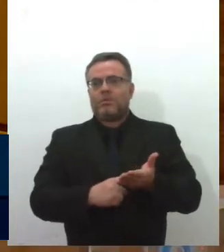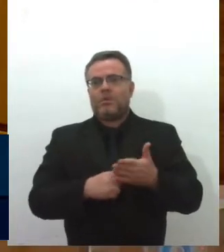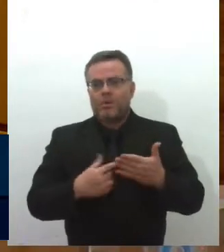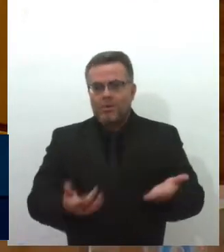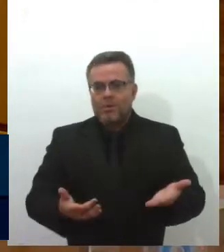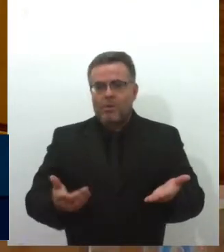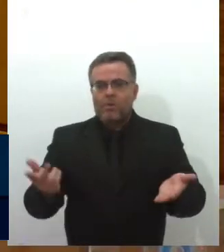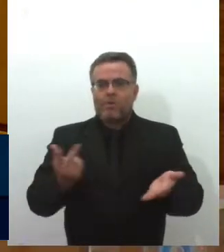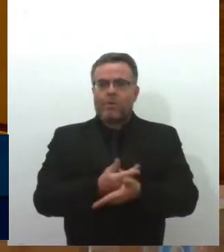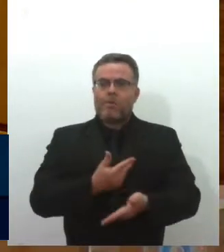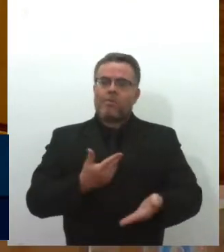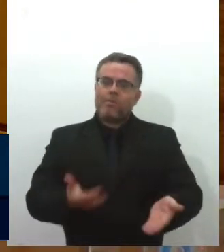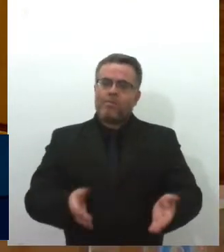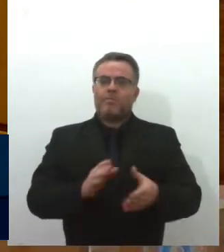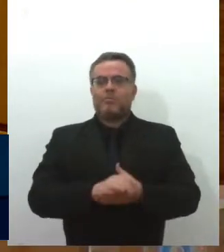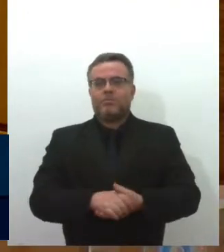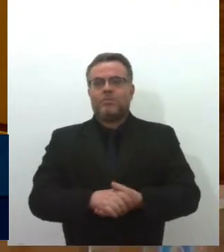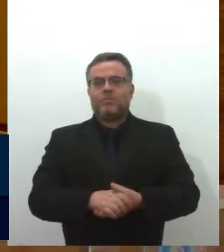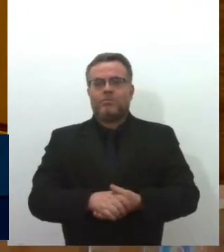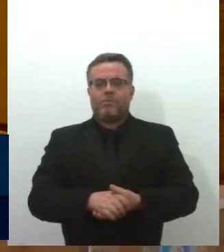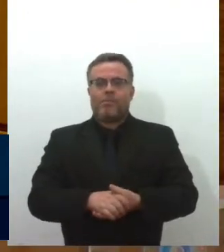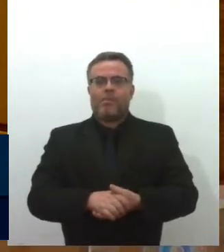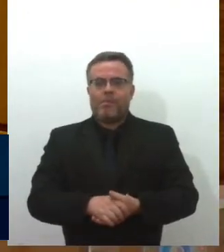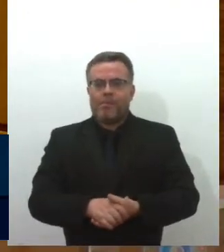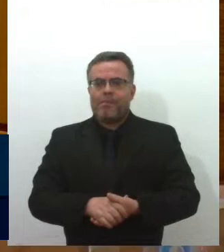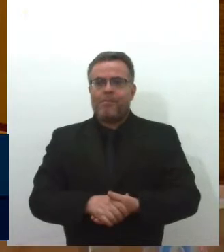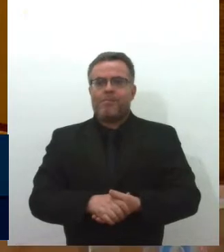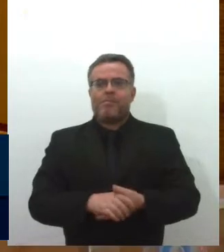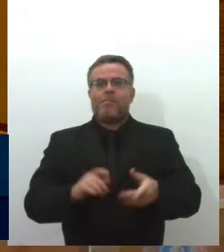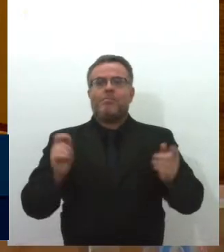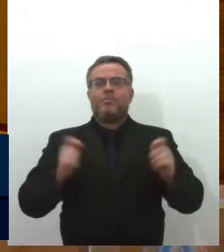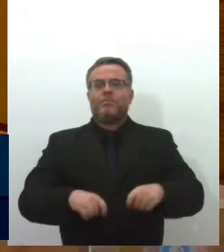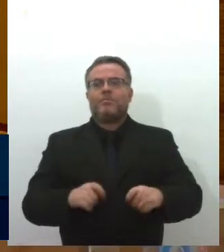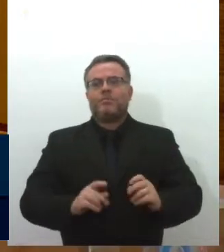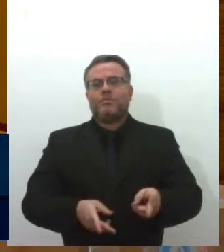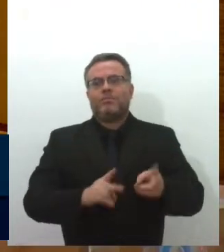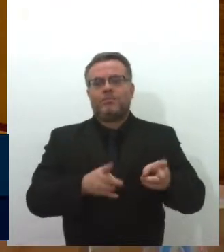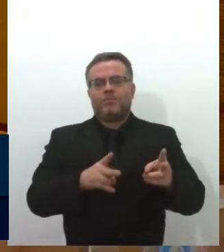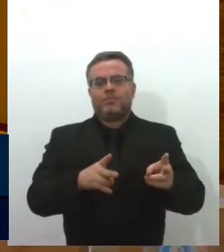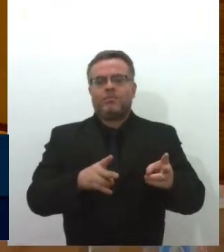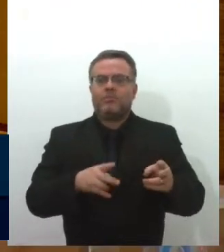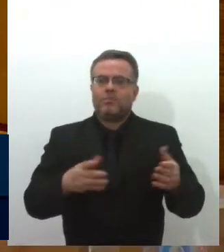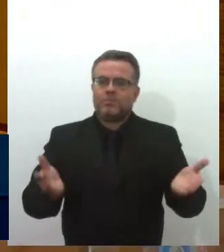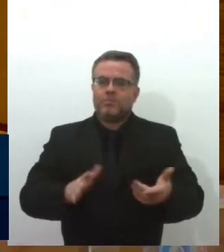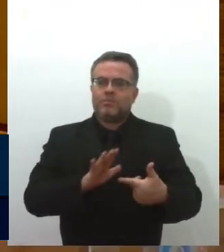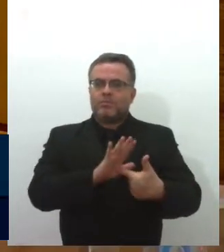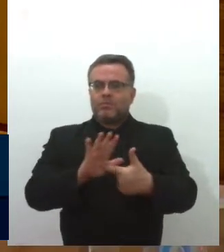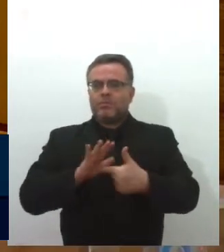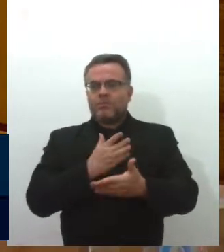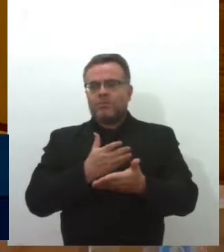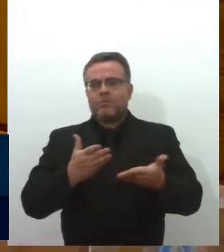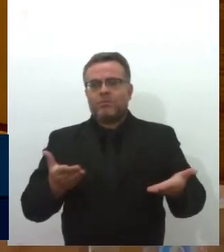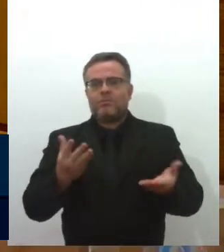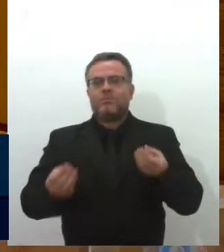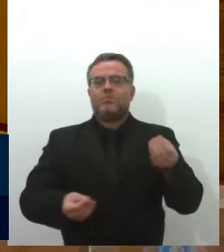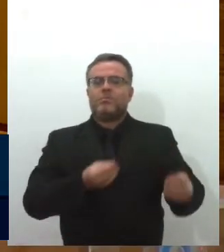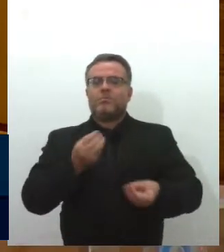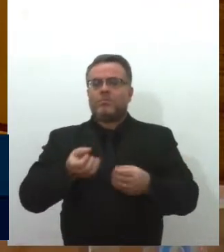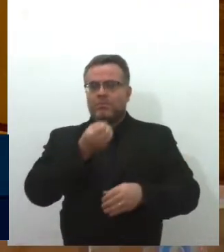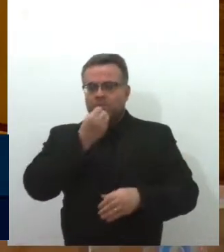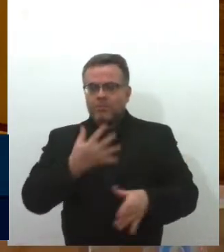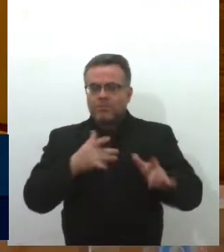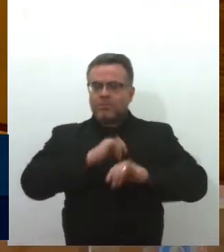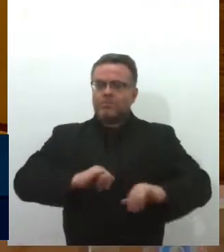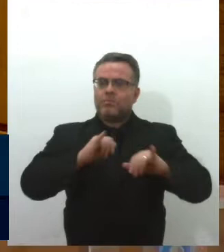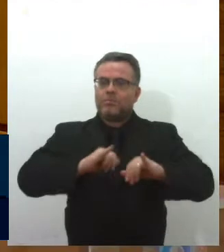autista. E é isso que eu vou mostrar agora, essa boa notícia